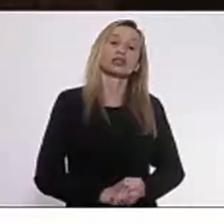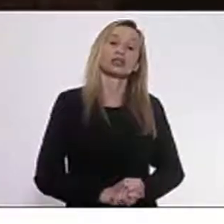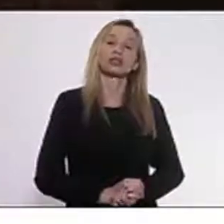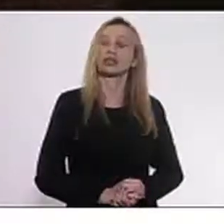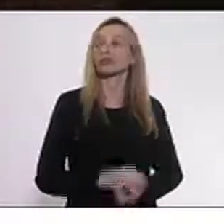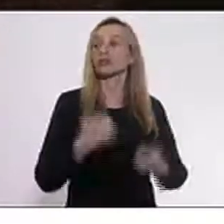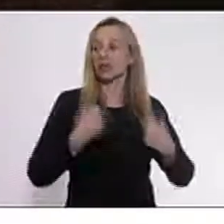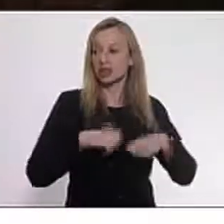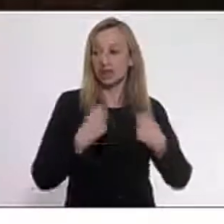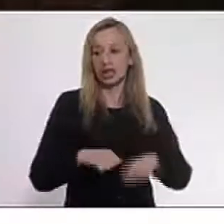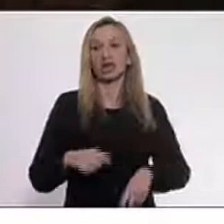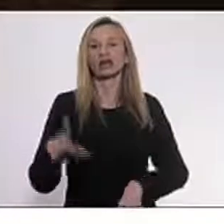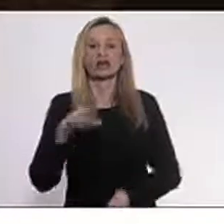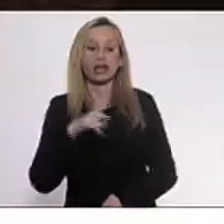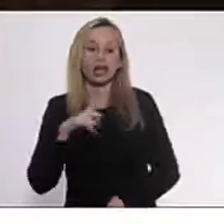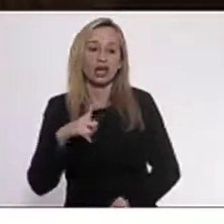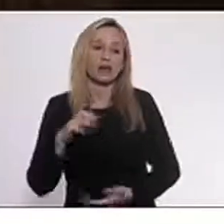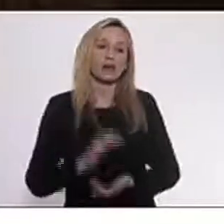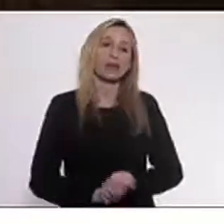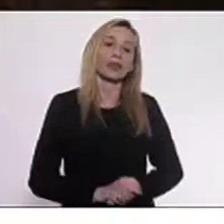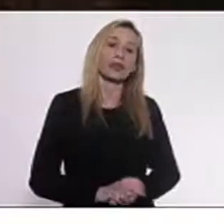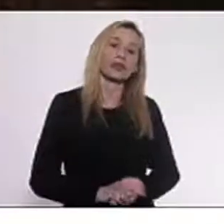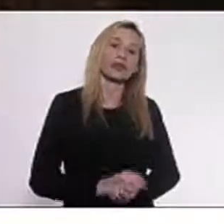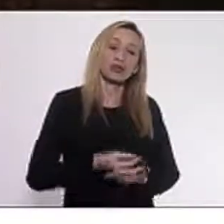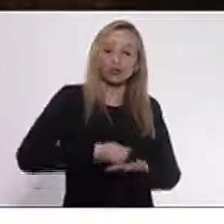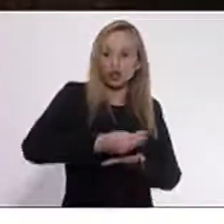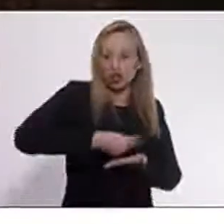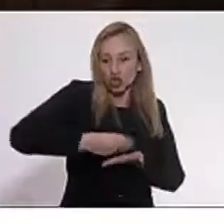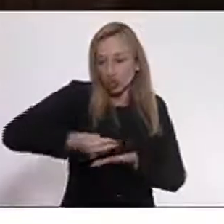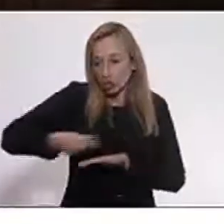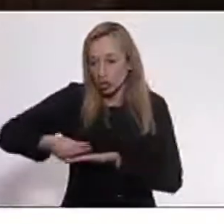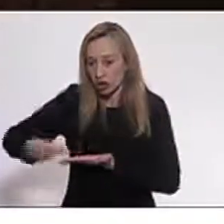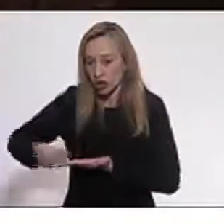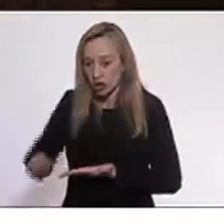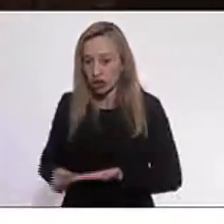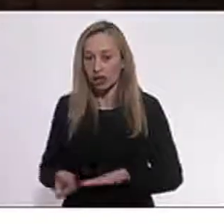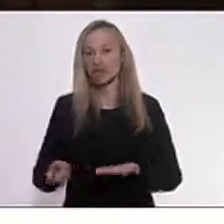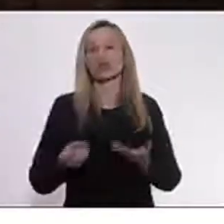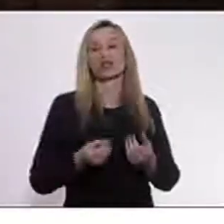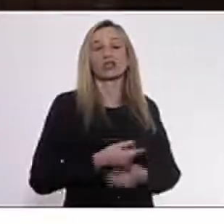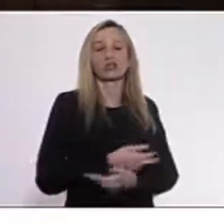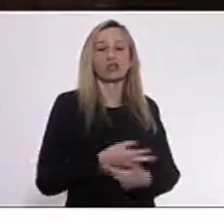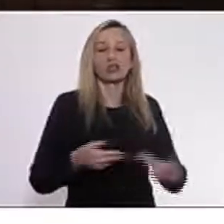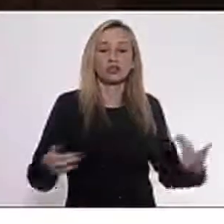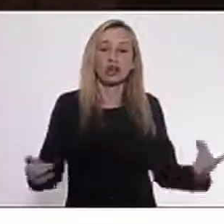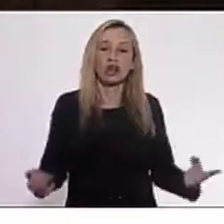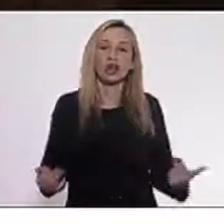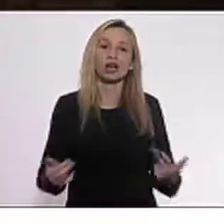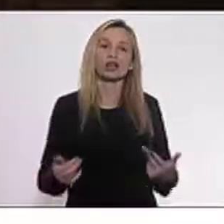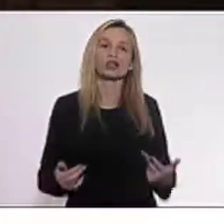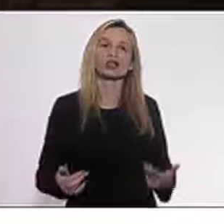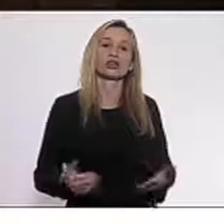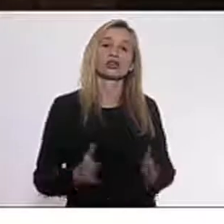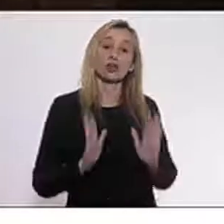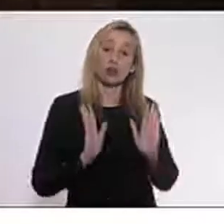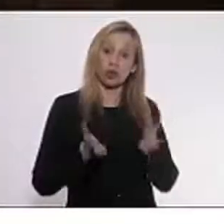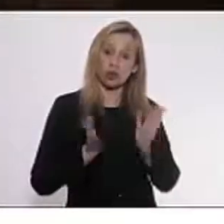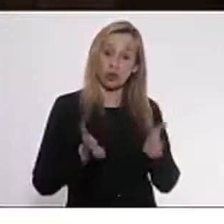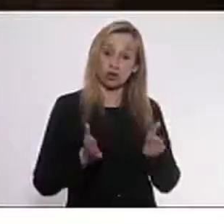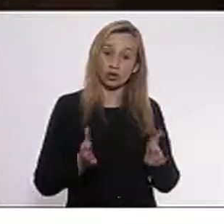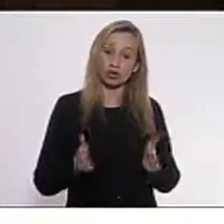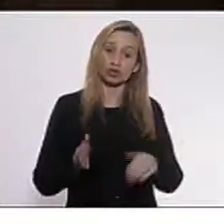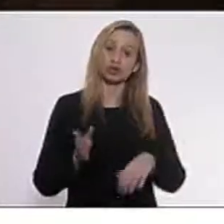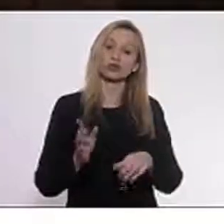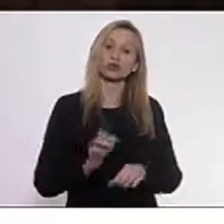deverá ter uma redistribuição desse montante num corte hoje pelo Brasil